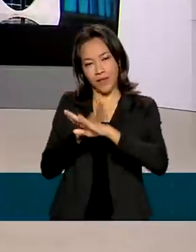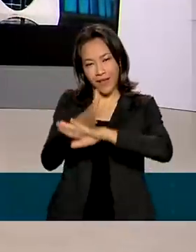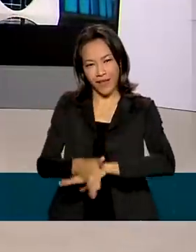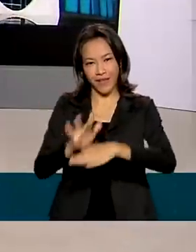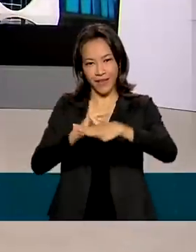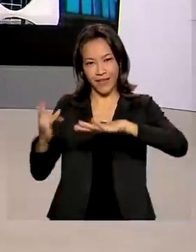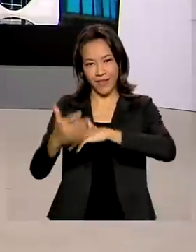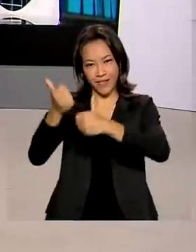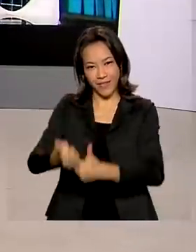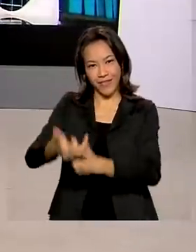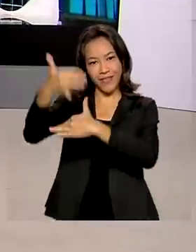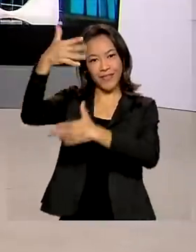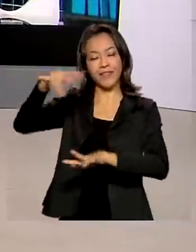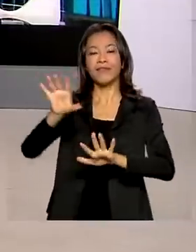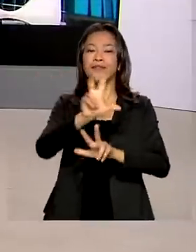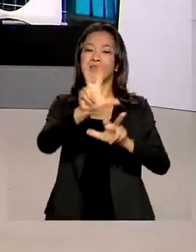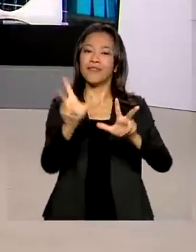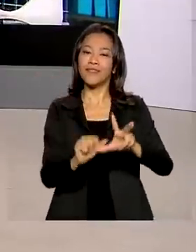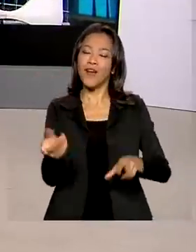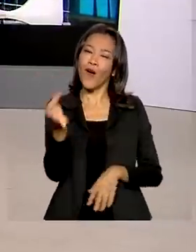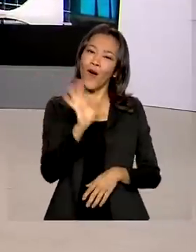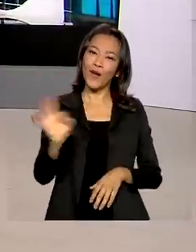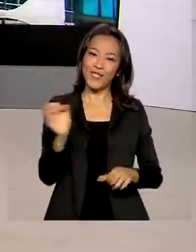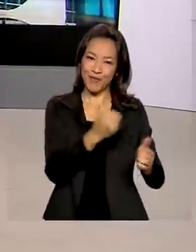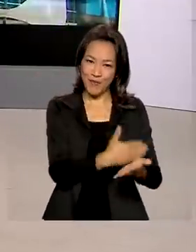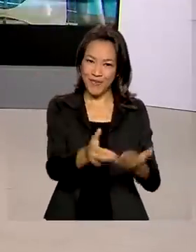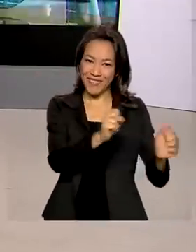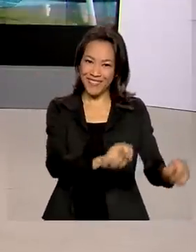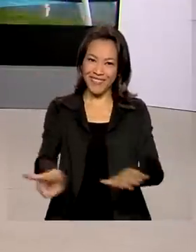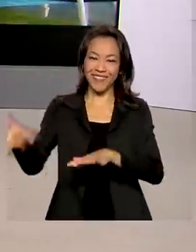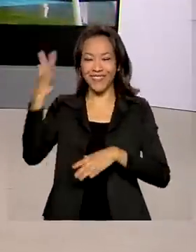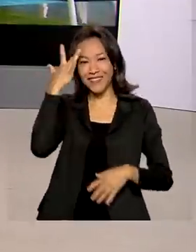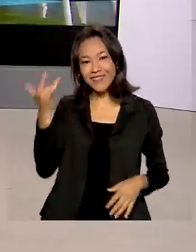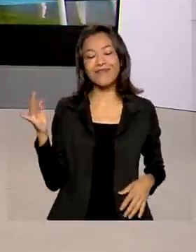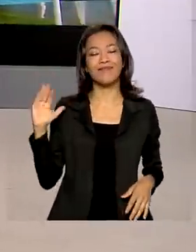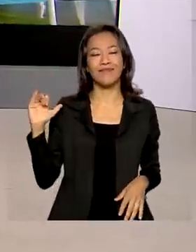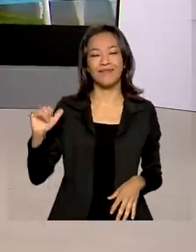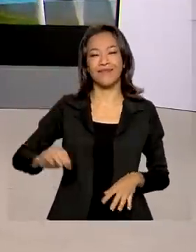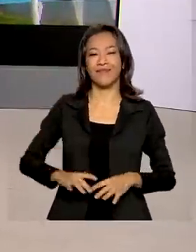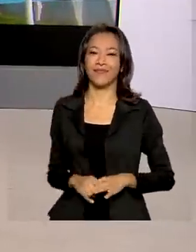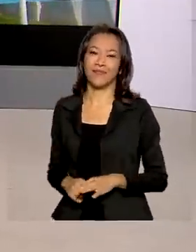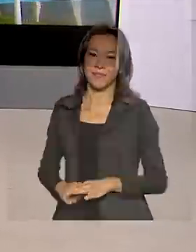sociais da TV Brasil. Um excelente início de semana para você. Até amanhã. Tchau, tchau.